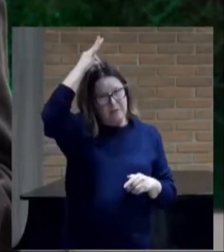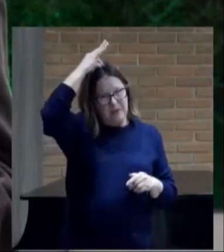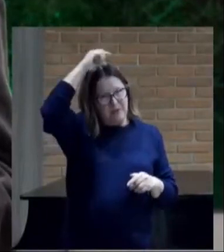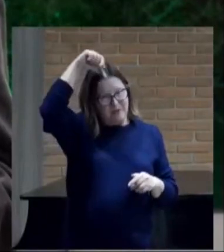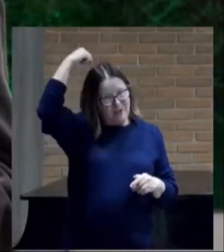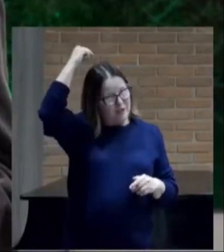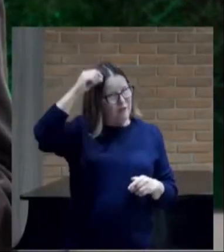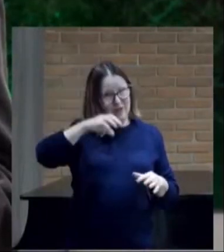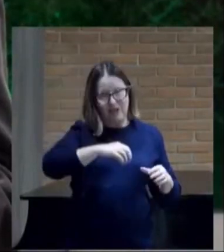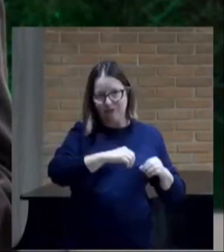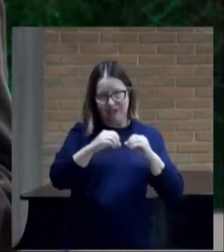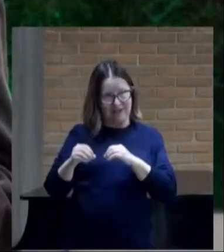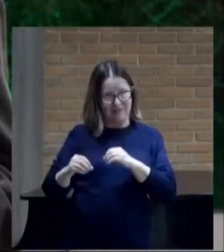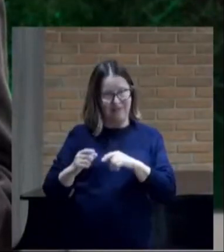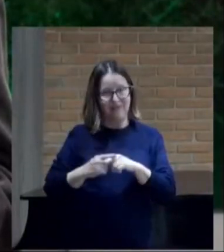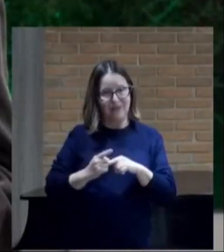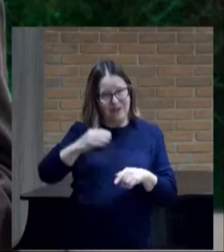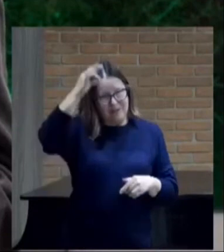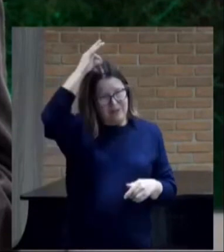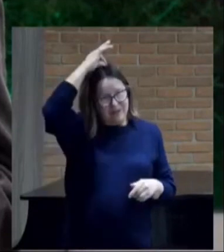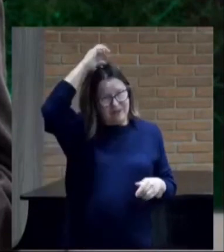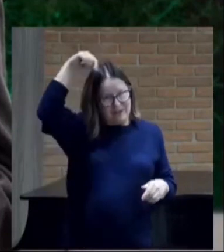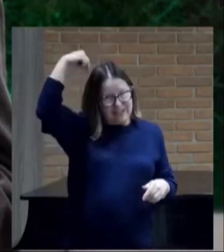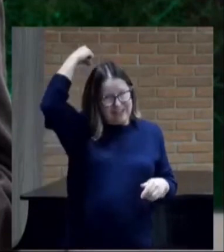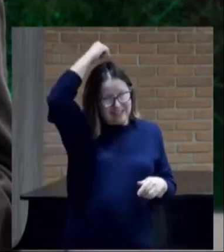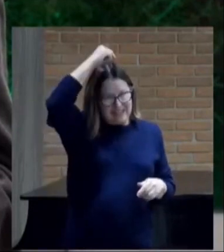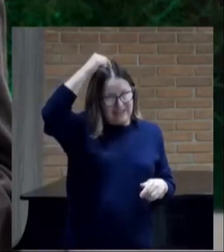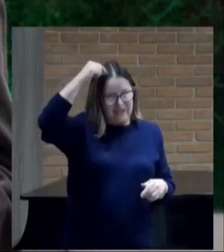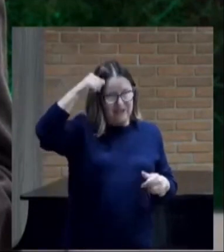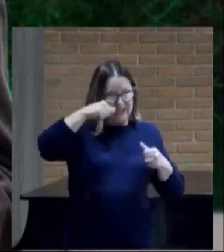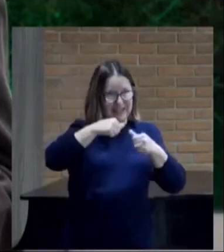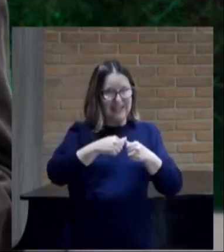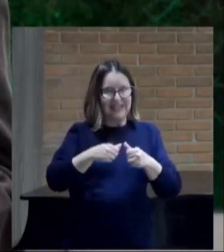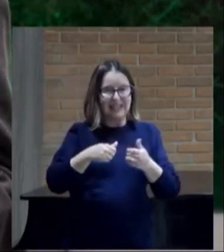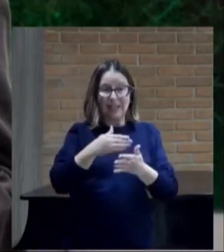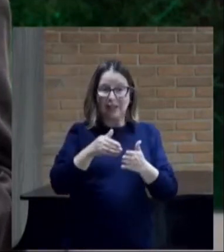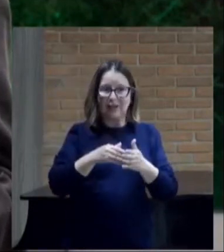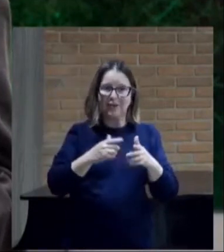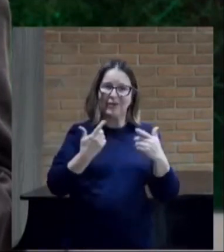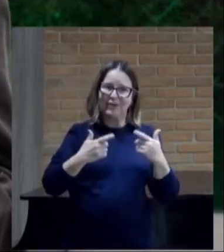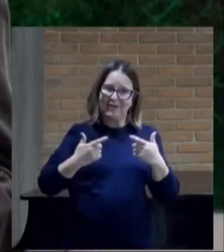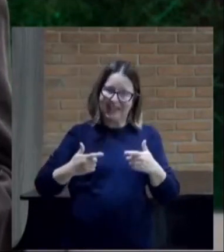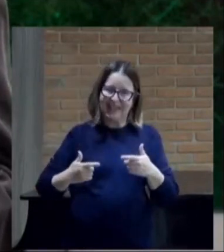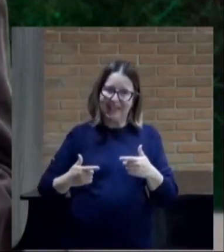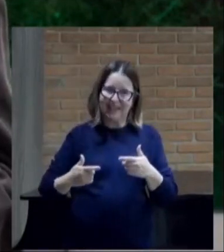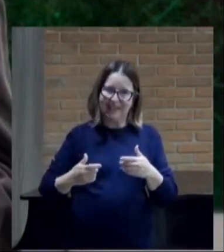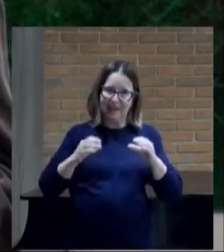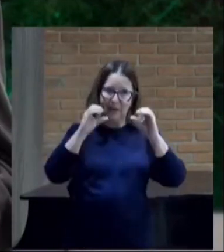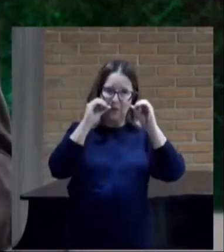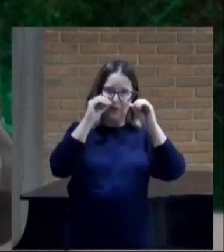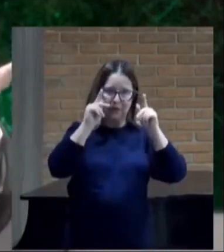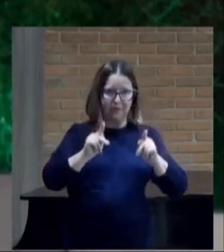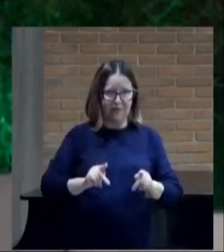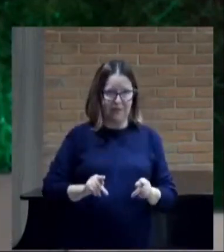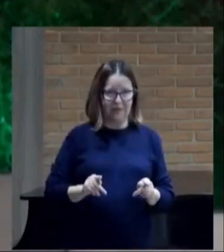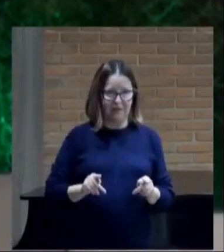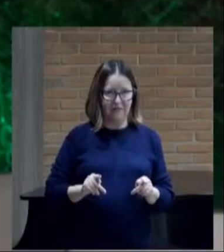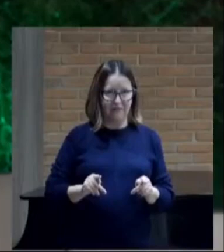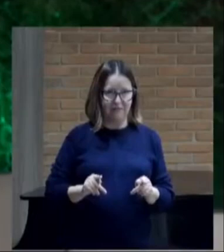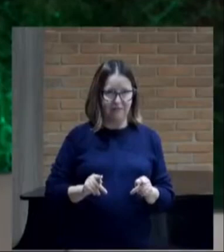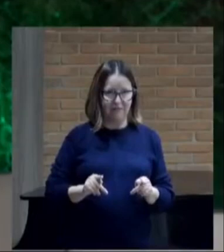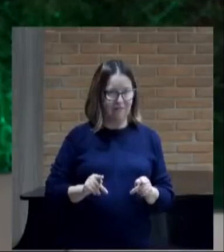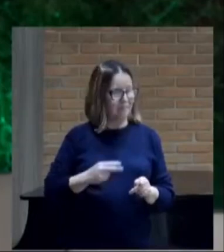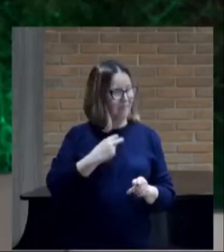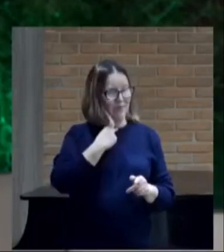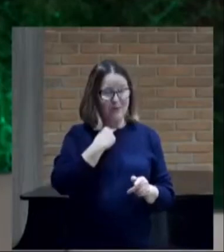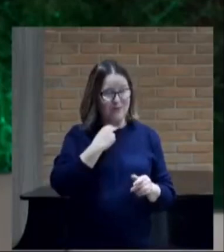porque o espírito santo ele está em todos os lugares ele é onipresente ele não pode ser tirado